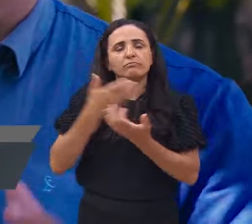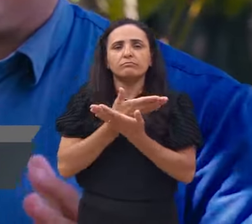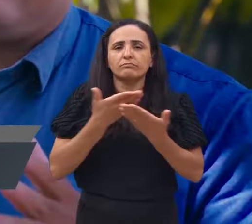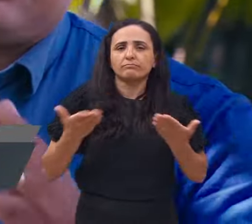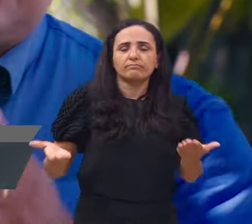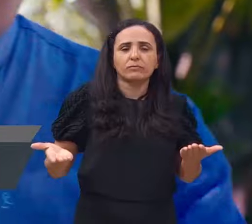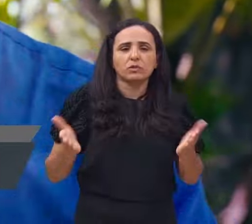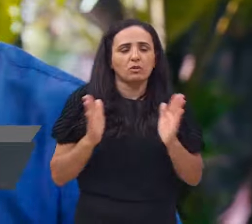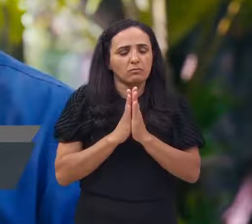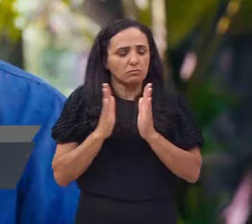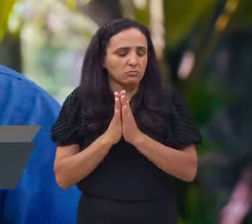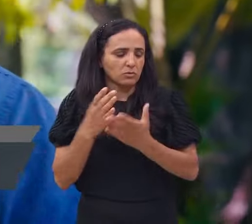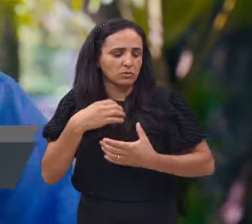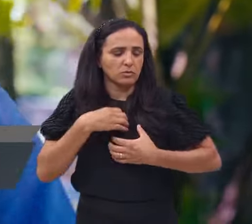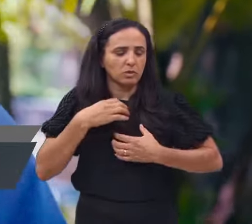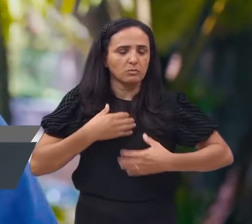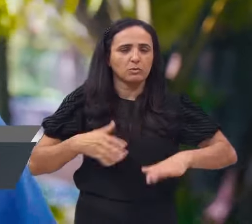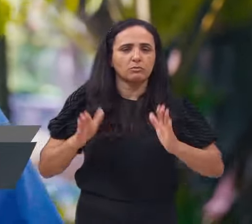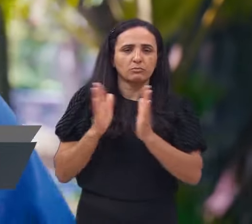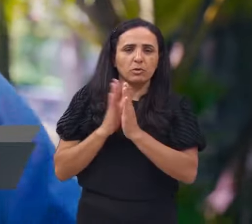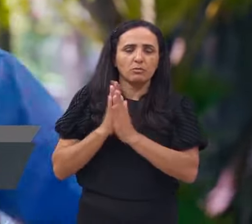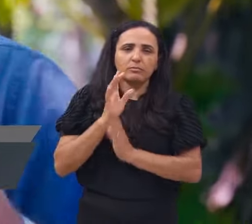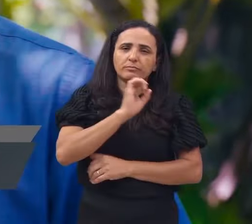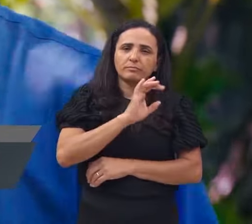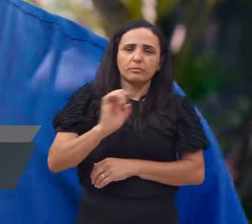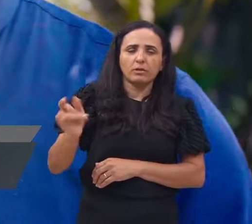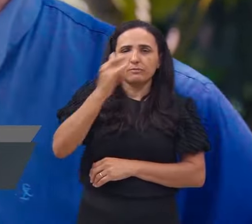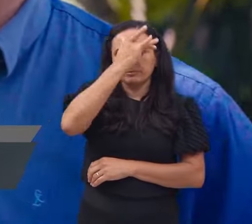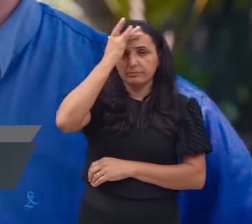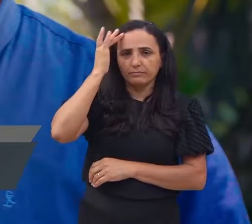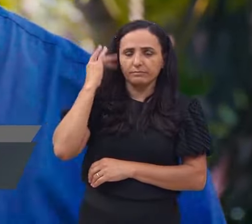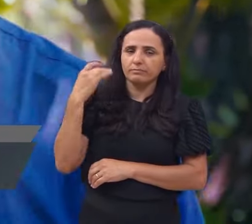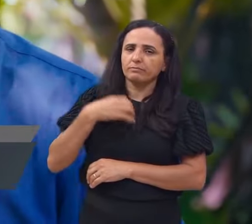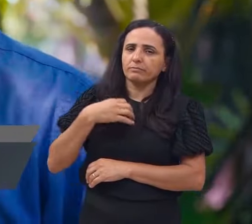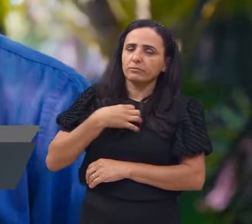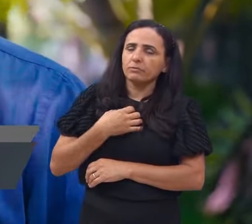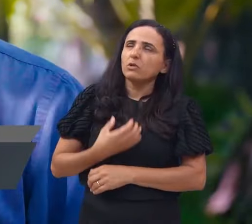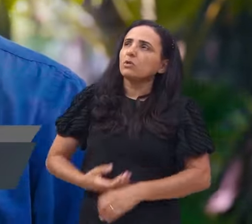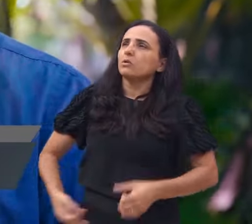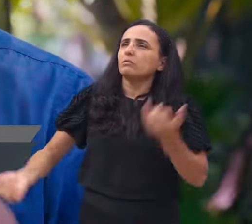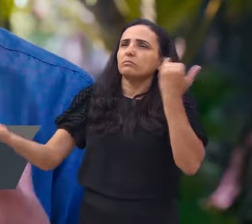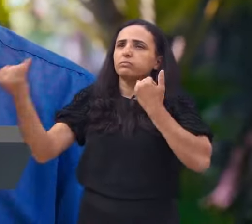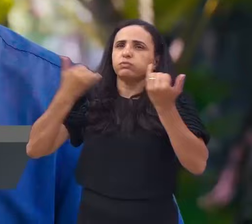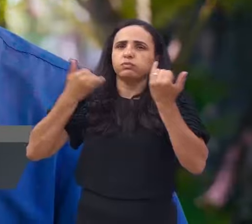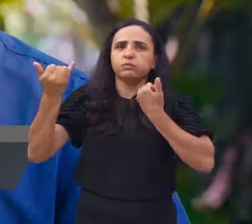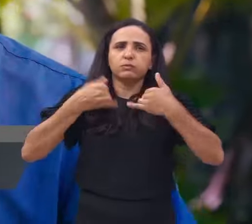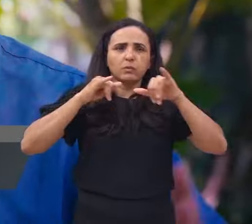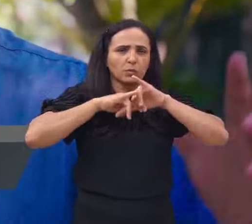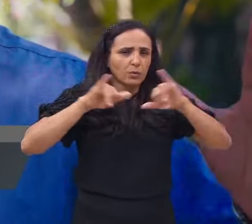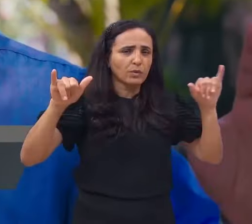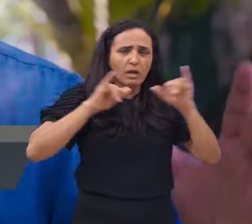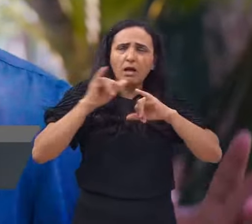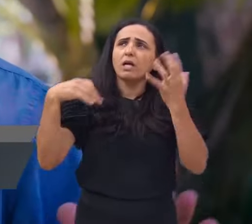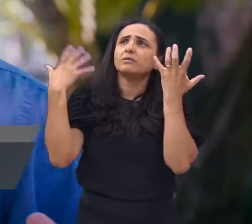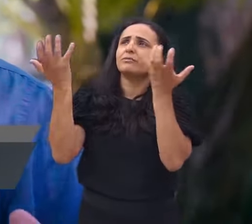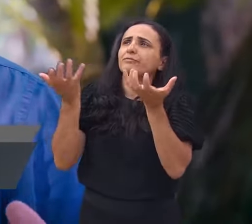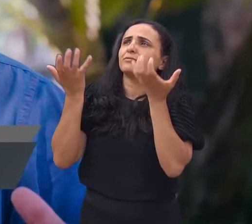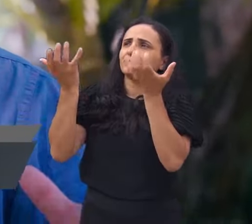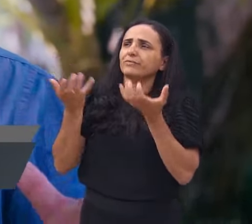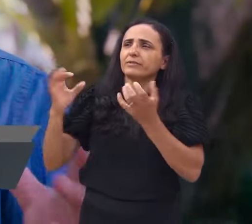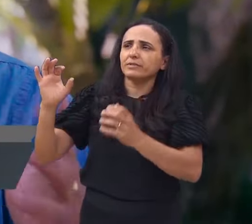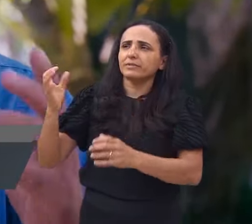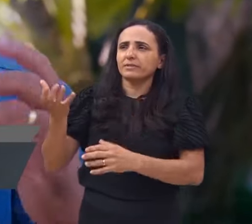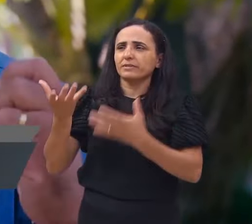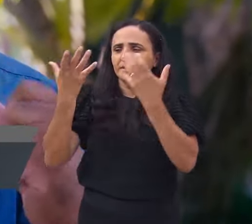e se você quer dar um sim para Jesus, você já pode enviar uma mensagem aqui na Rede Brasil, entrar em contato, dizendo, eu quero Jesus,